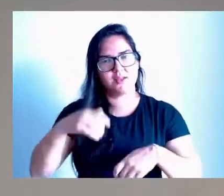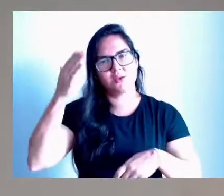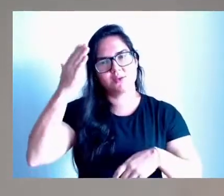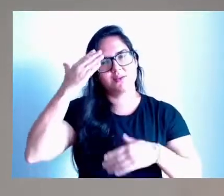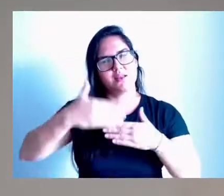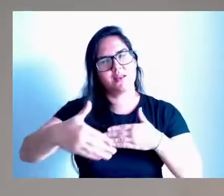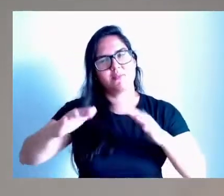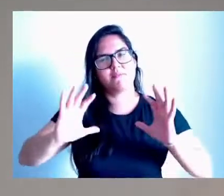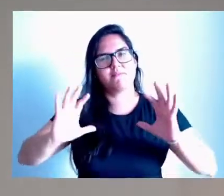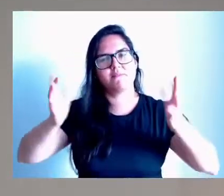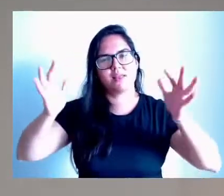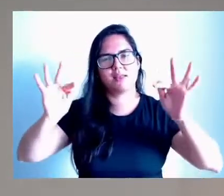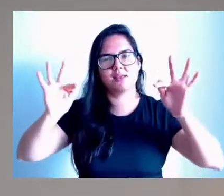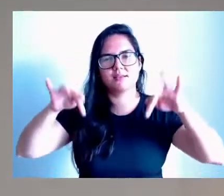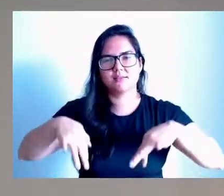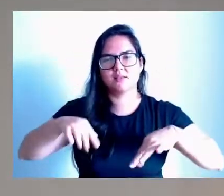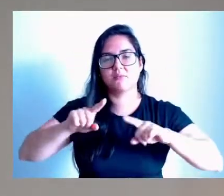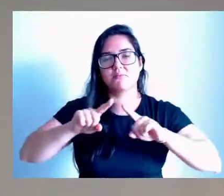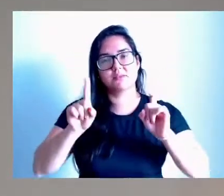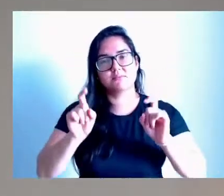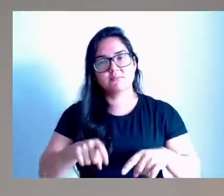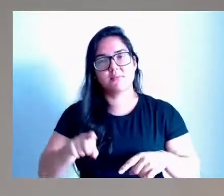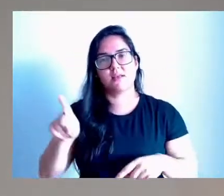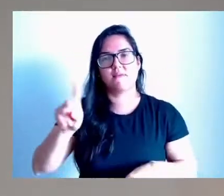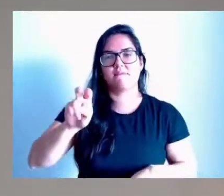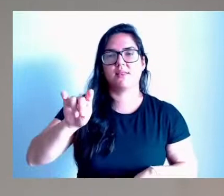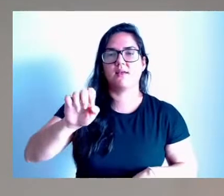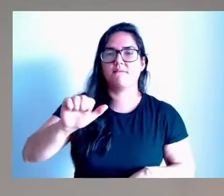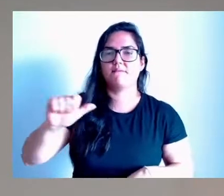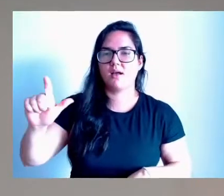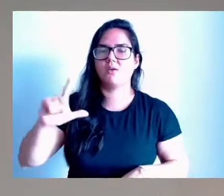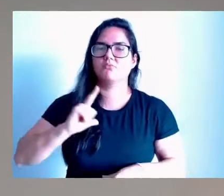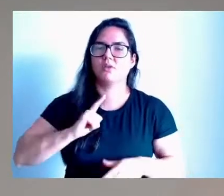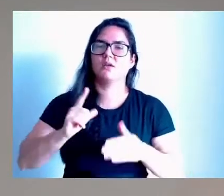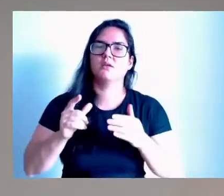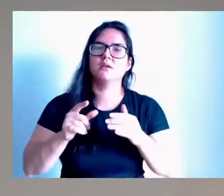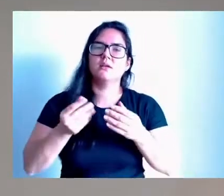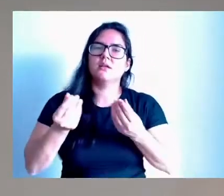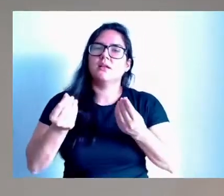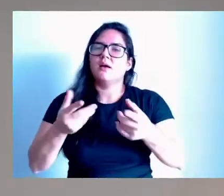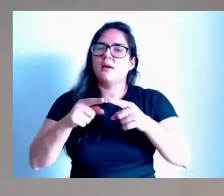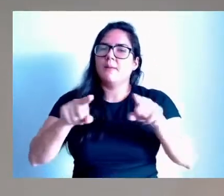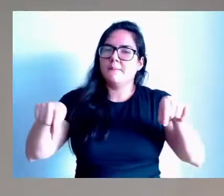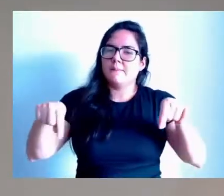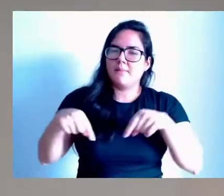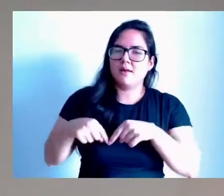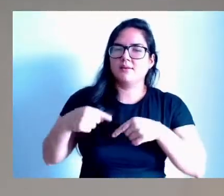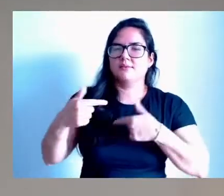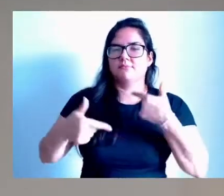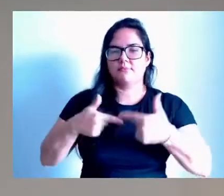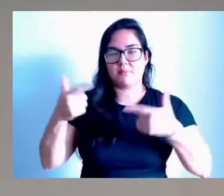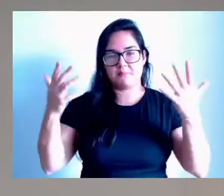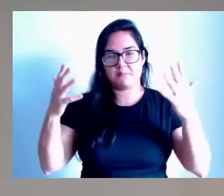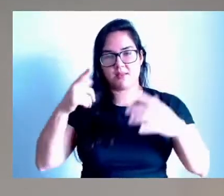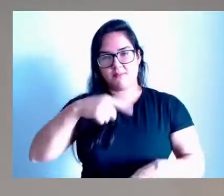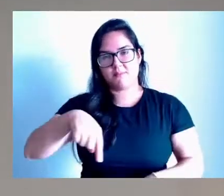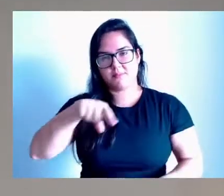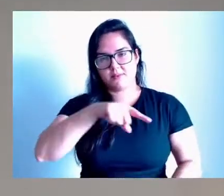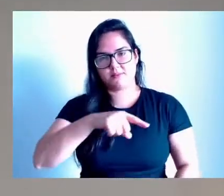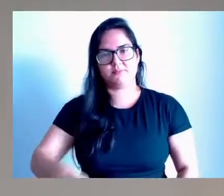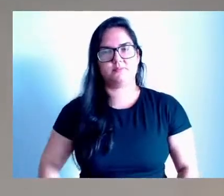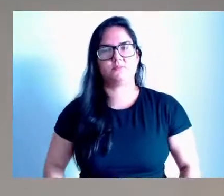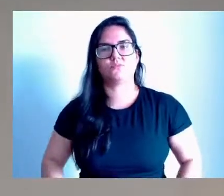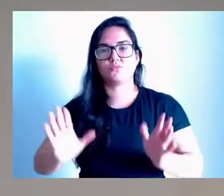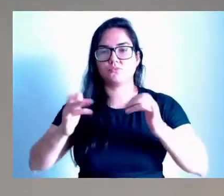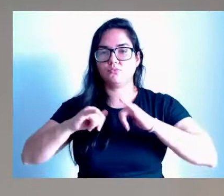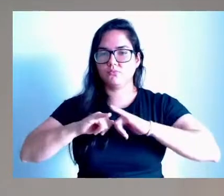encerramentos, mas o Venaval fez a sua parte, está colocando a sua praça de esporte à disposição do Pradense. Parabéns à diretoria do Venaval. Já foi falado aqui